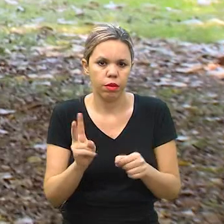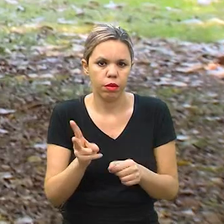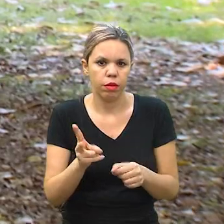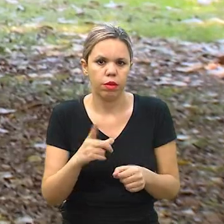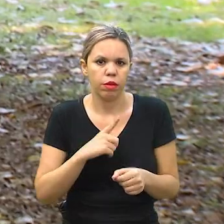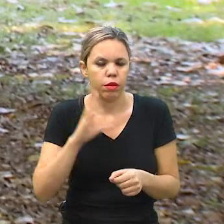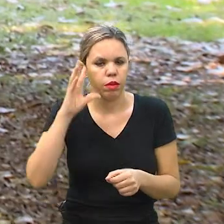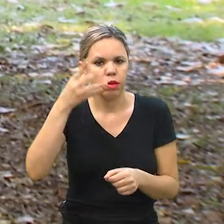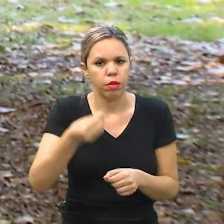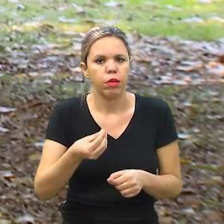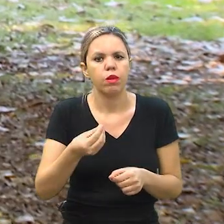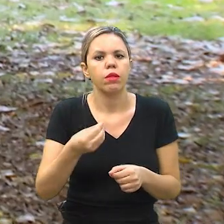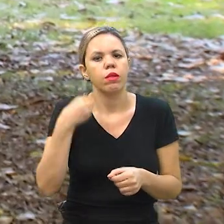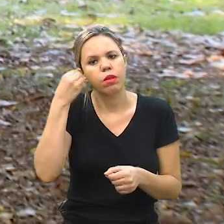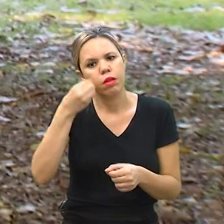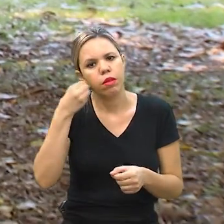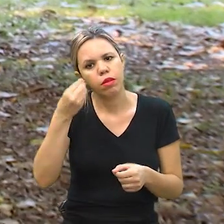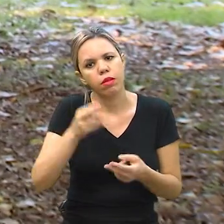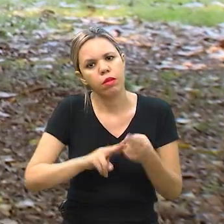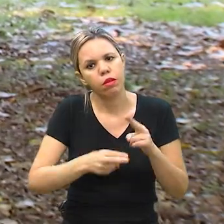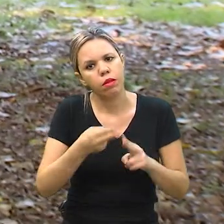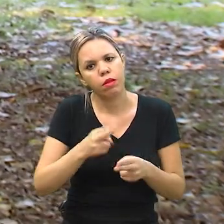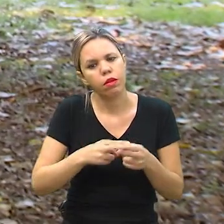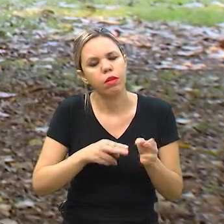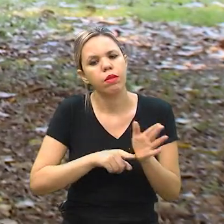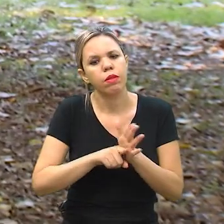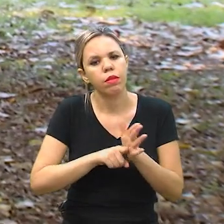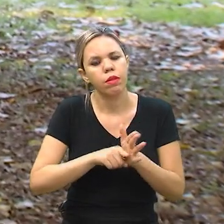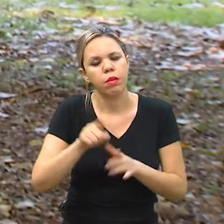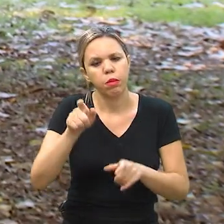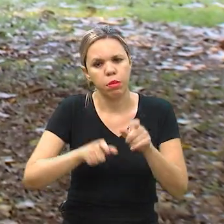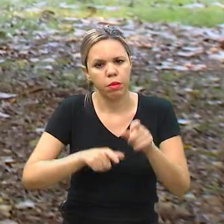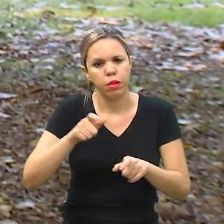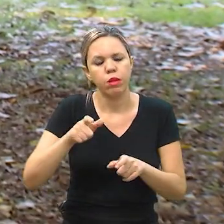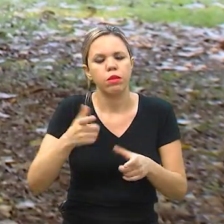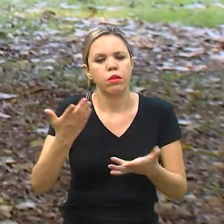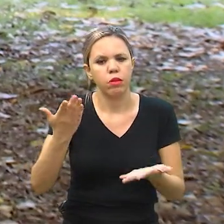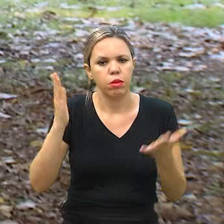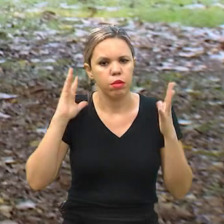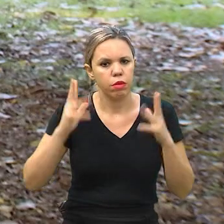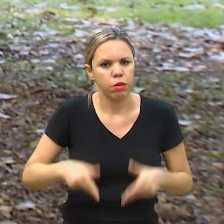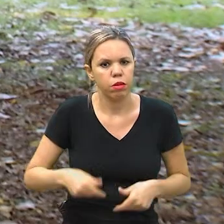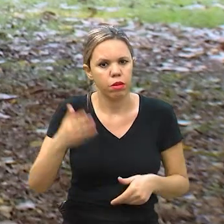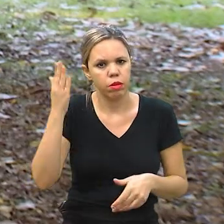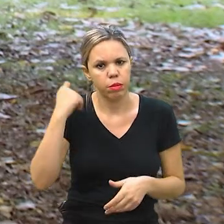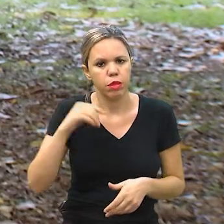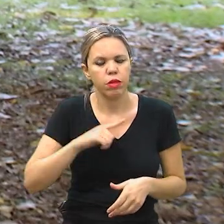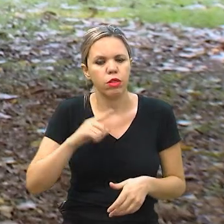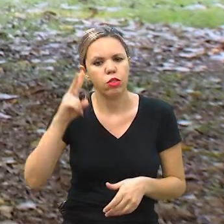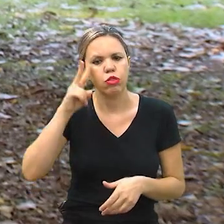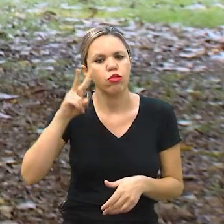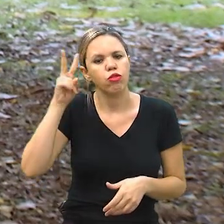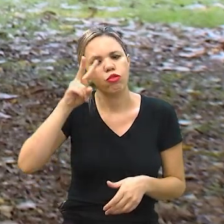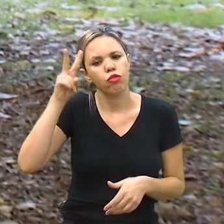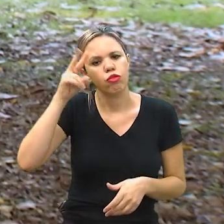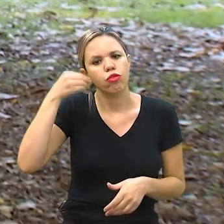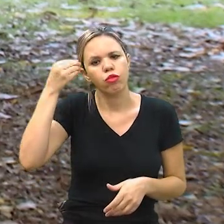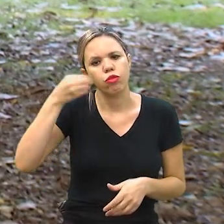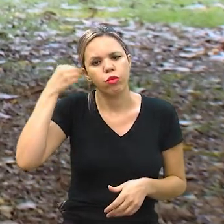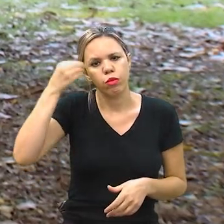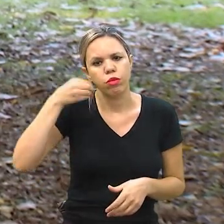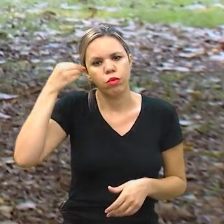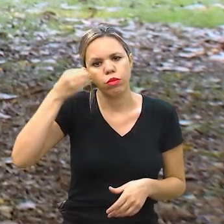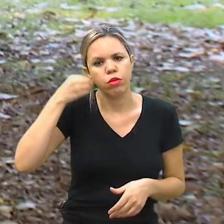você entender alguns indicadores, buscar pessoas idôneas, para justamente pessoas que tenham histórico, pessoas que já tenham